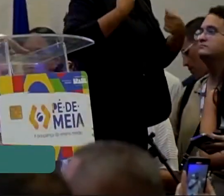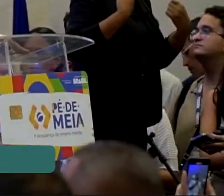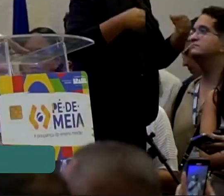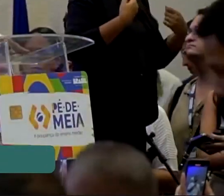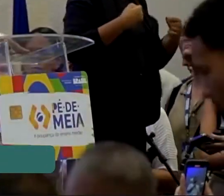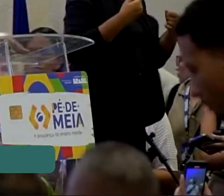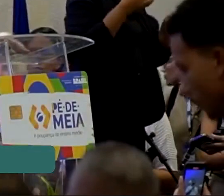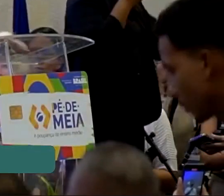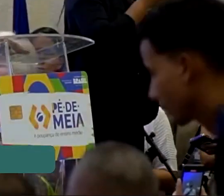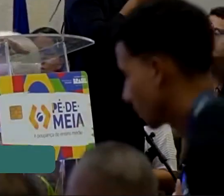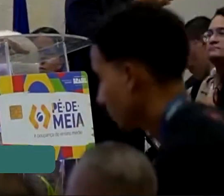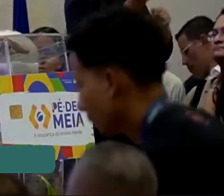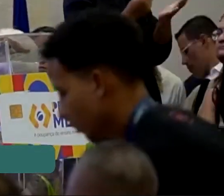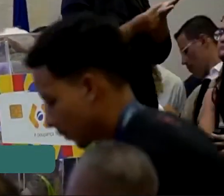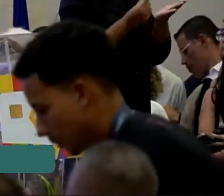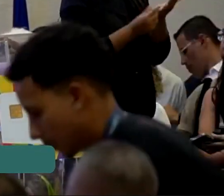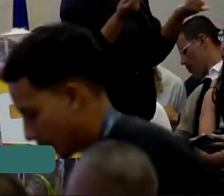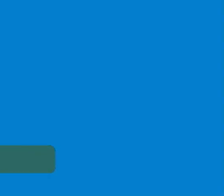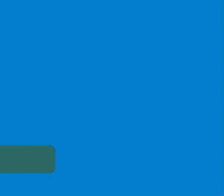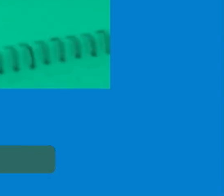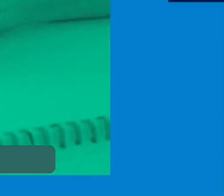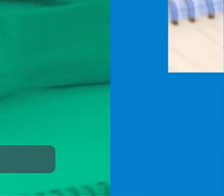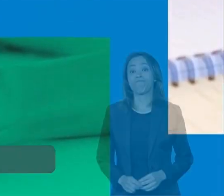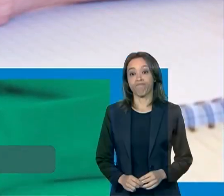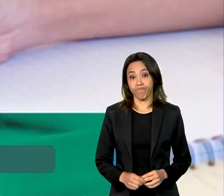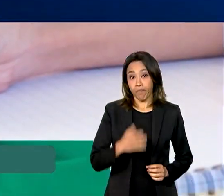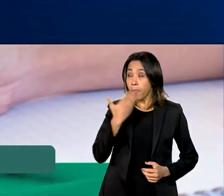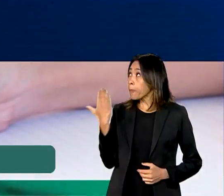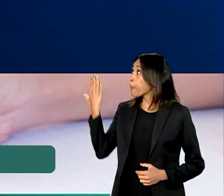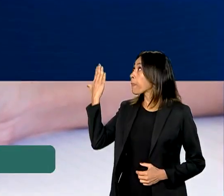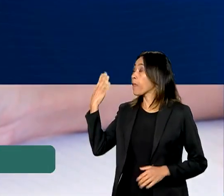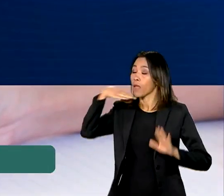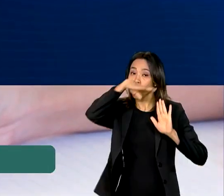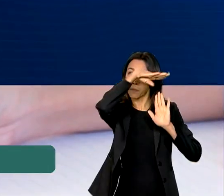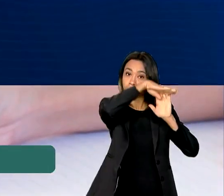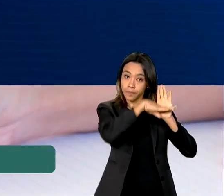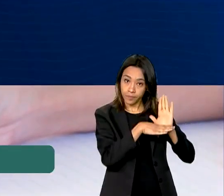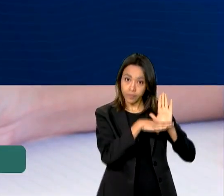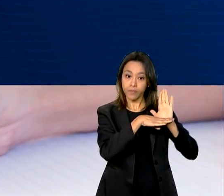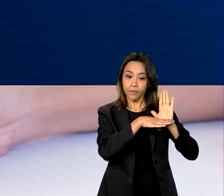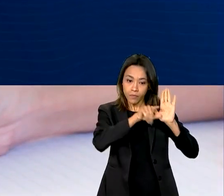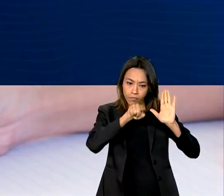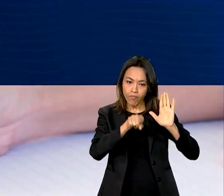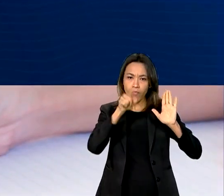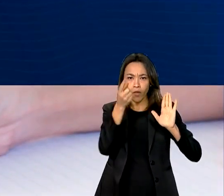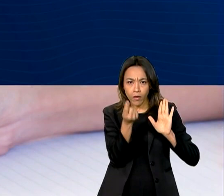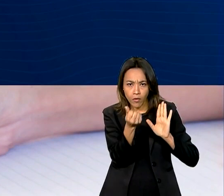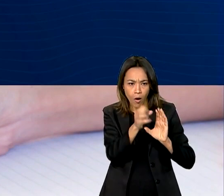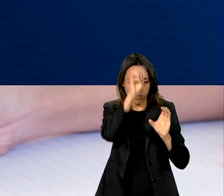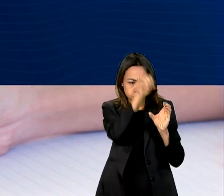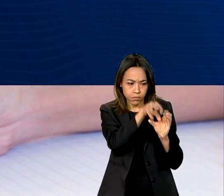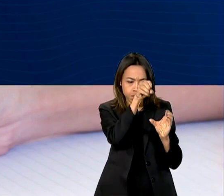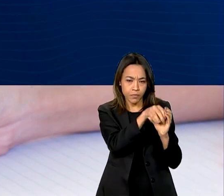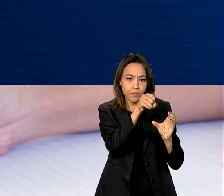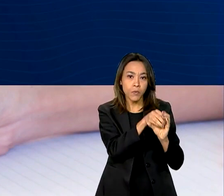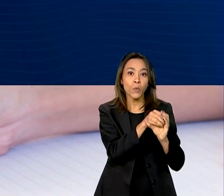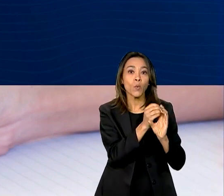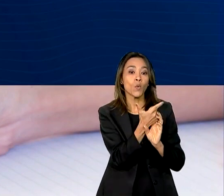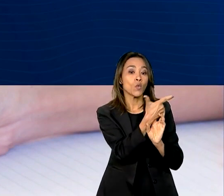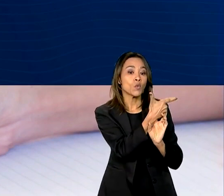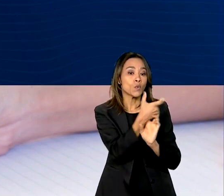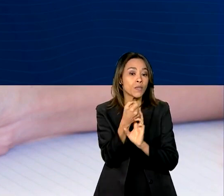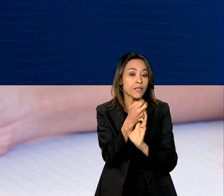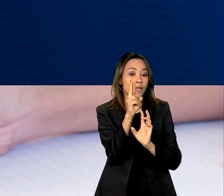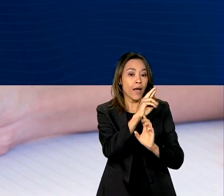mãe acesse o aplicativo também para autorizar. O programa destina ao estudante um depósito mensal de 200